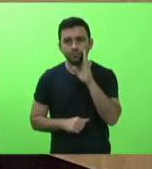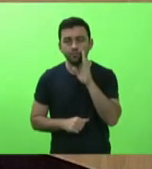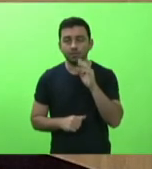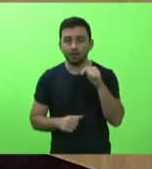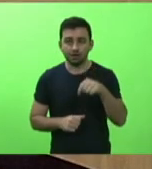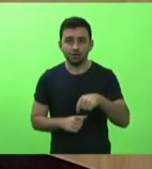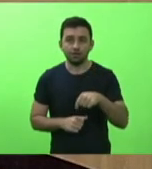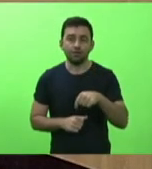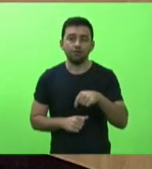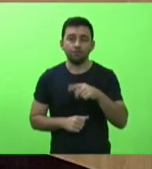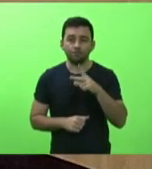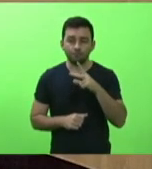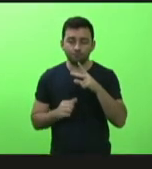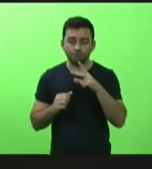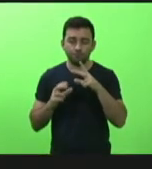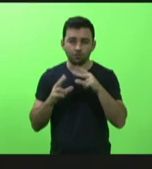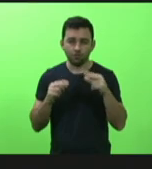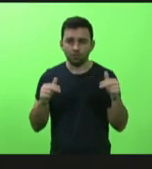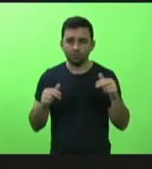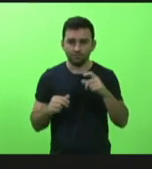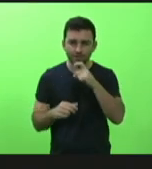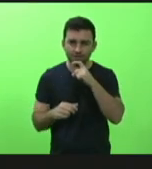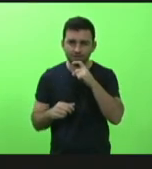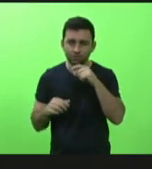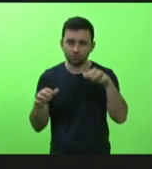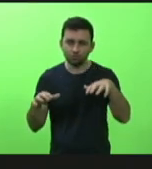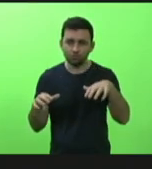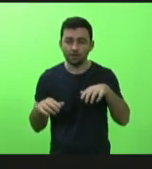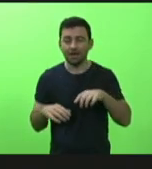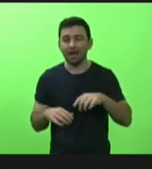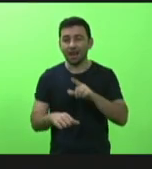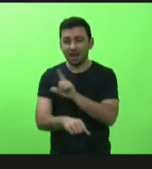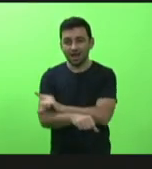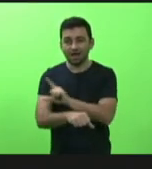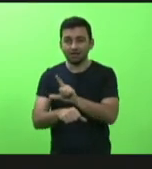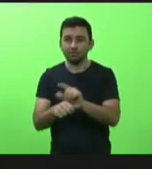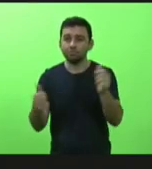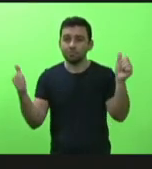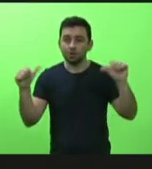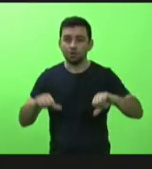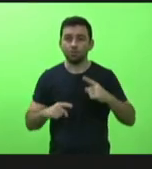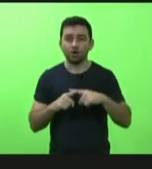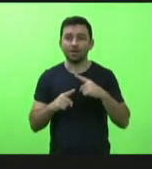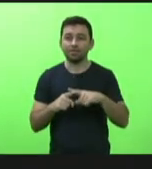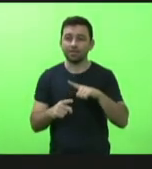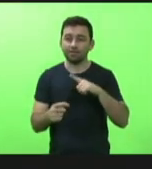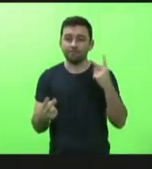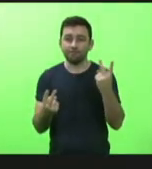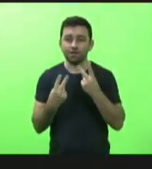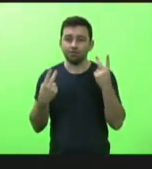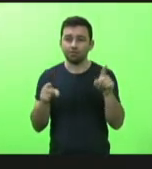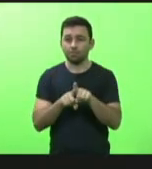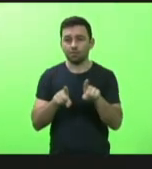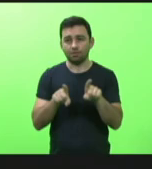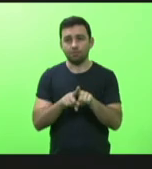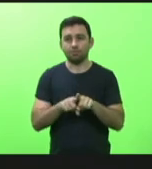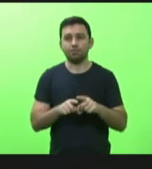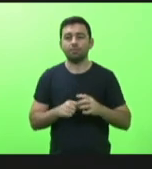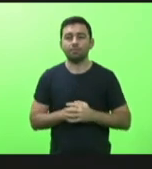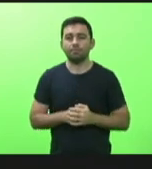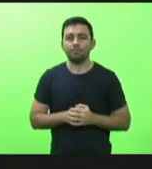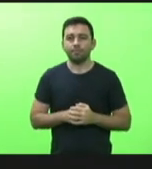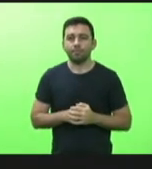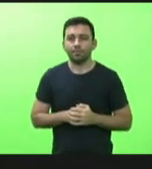chuva e frio, imagina aqui em Lages, que está chuva, frio e vento. Bastante frio. Abraço ao deputado